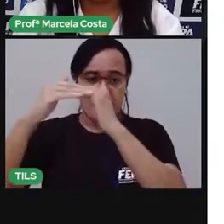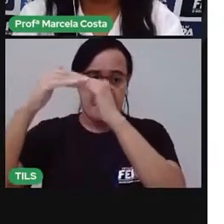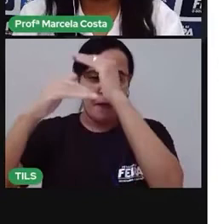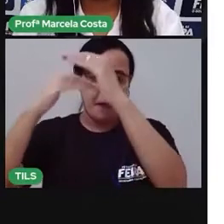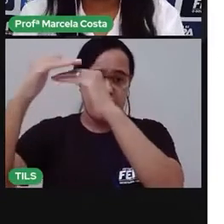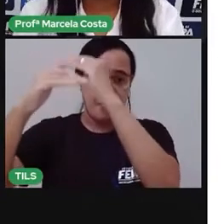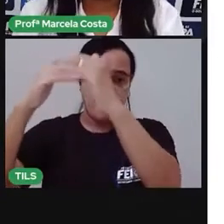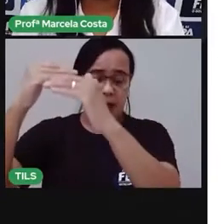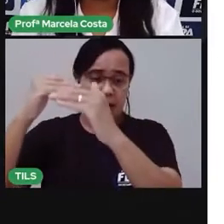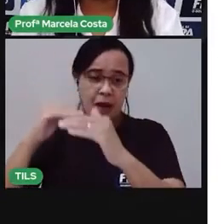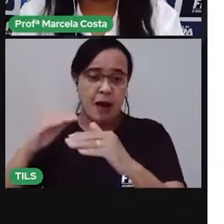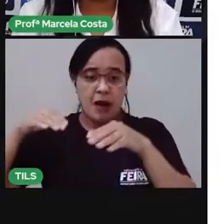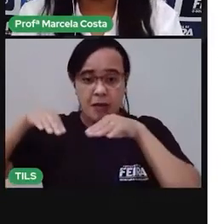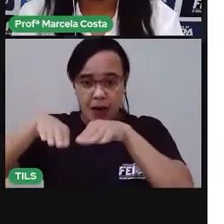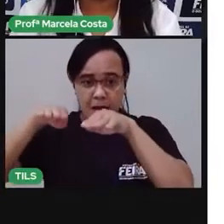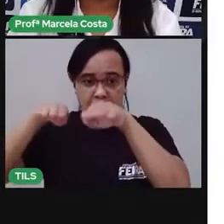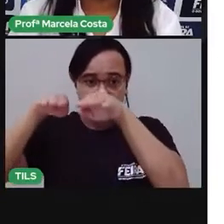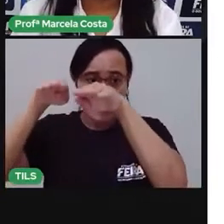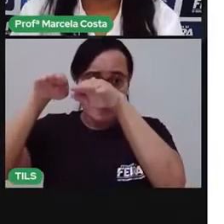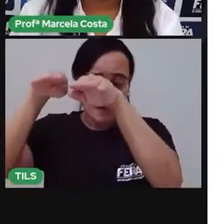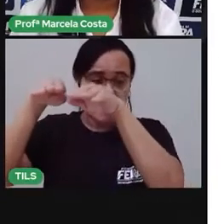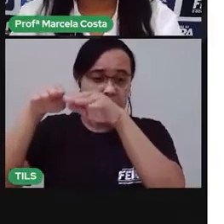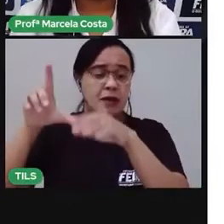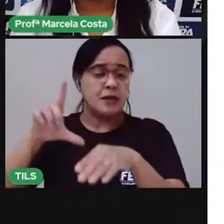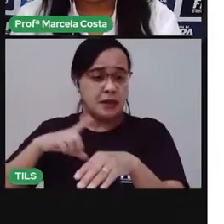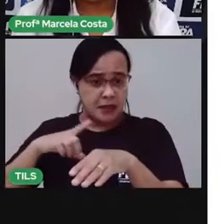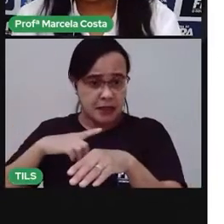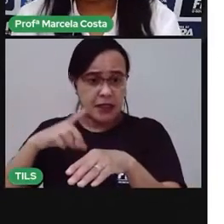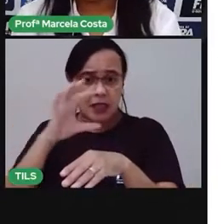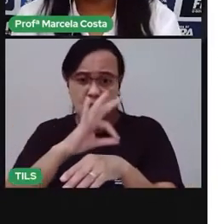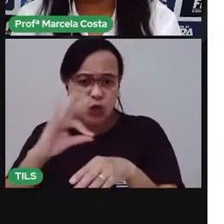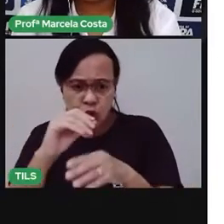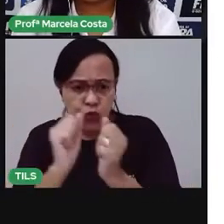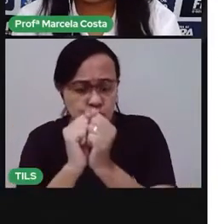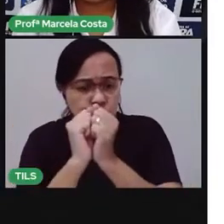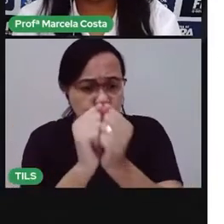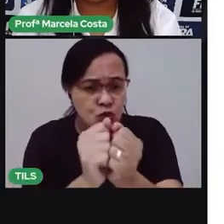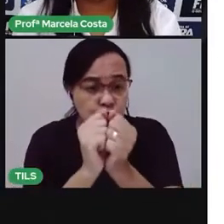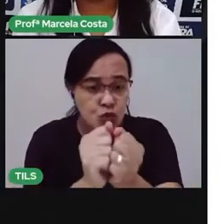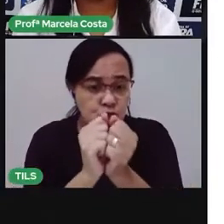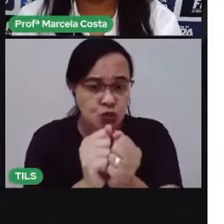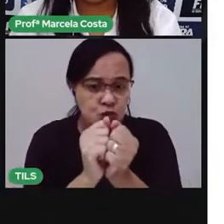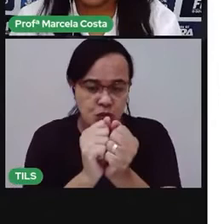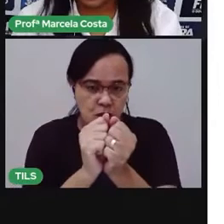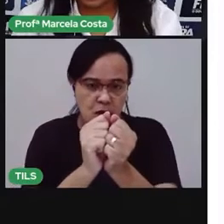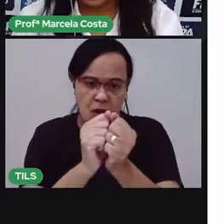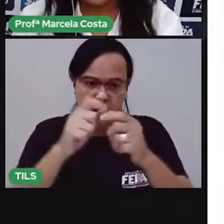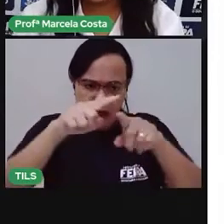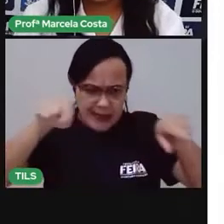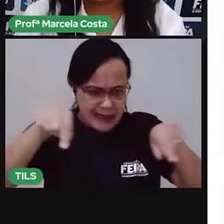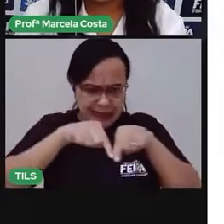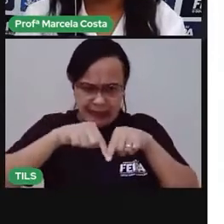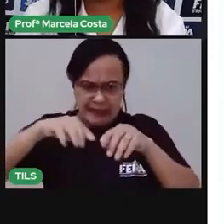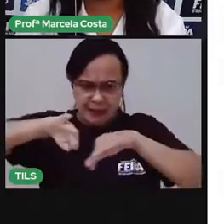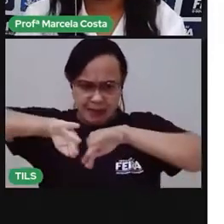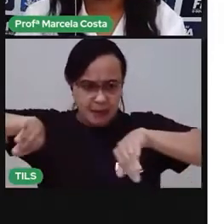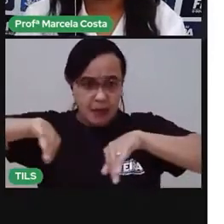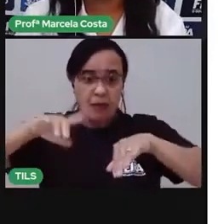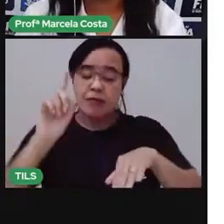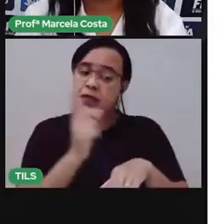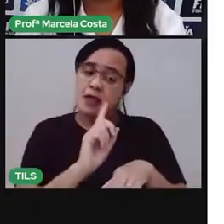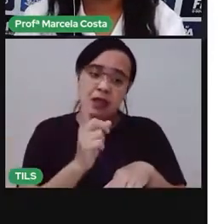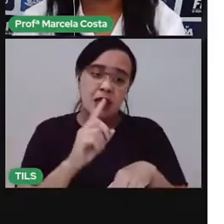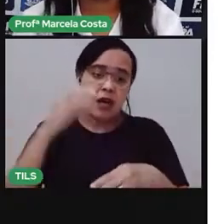sala. Então, tá tudo junto. Não tem paredes dividindo esse espaço. E a sua casa?